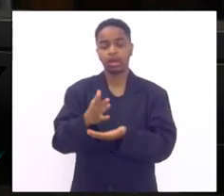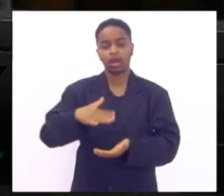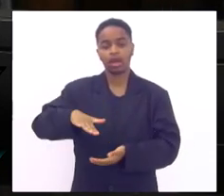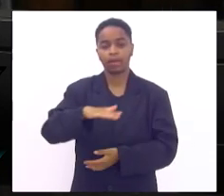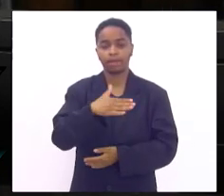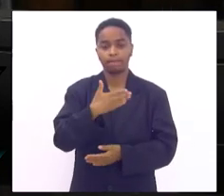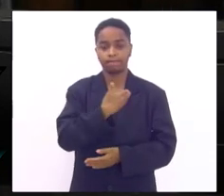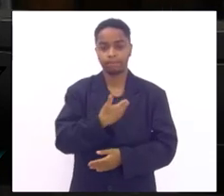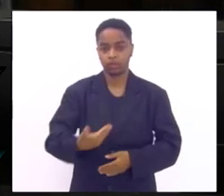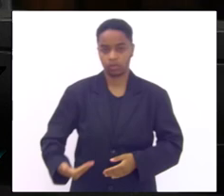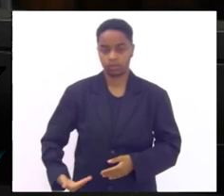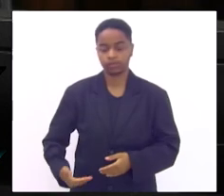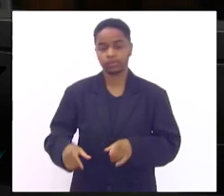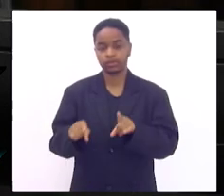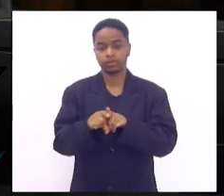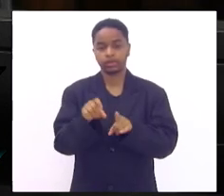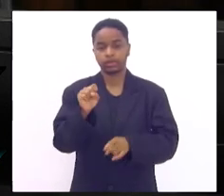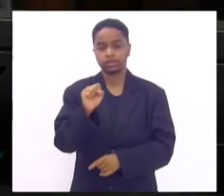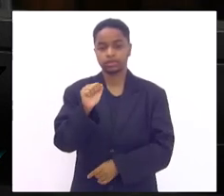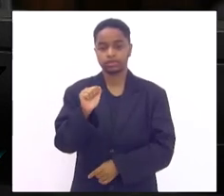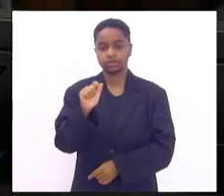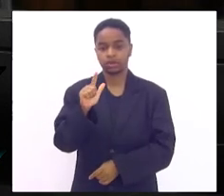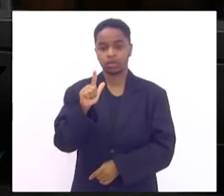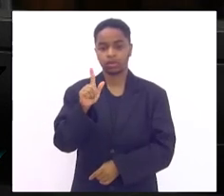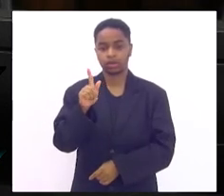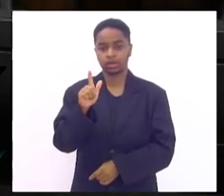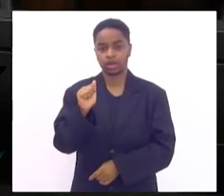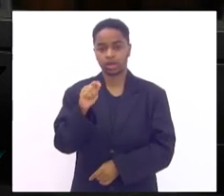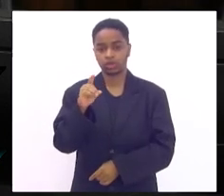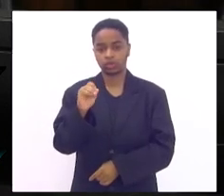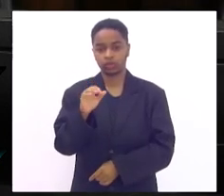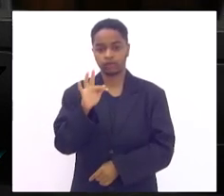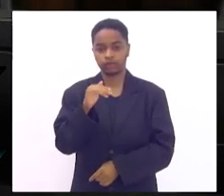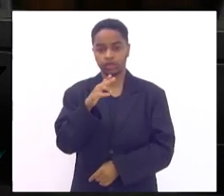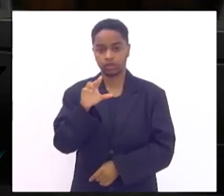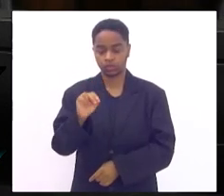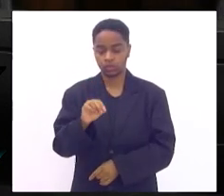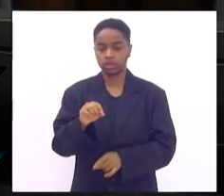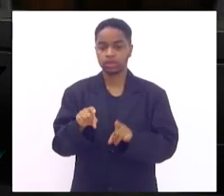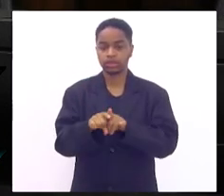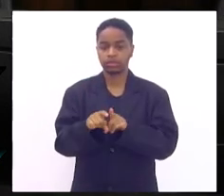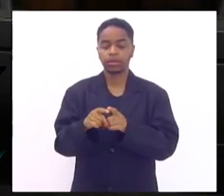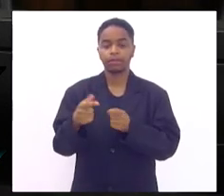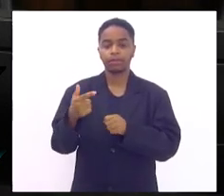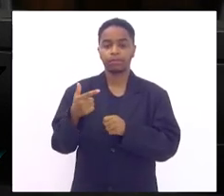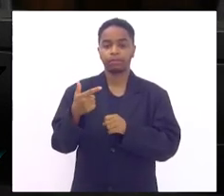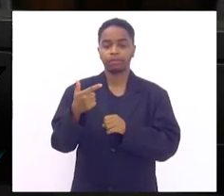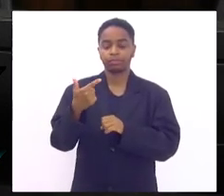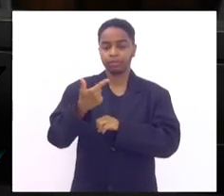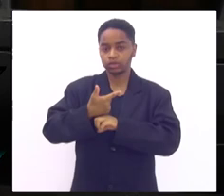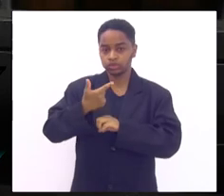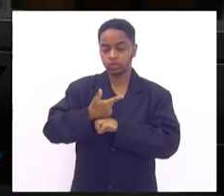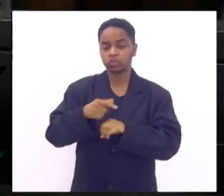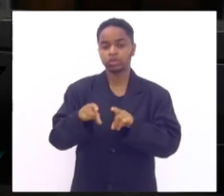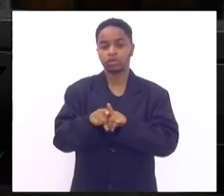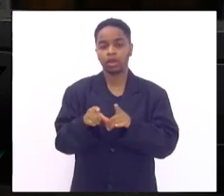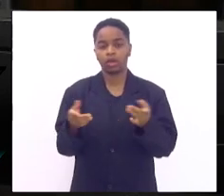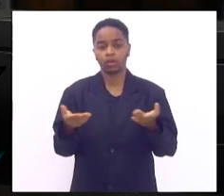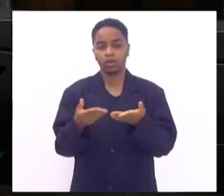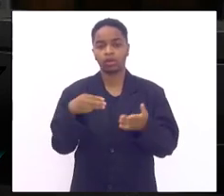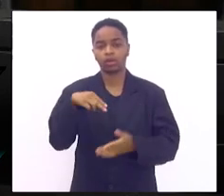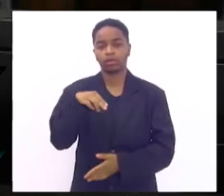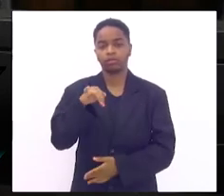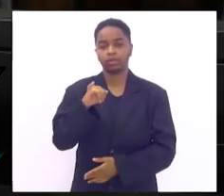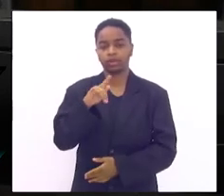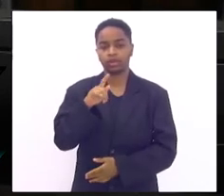Salgado Filho está o Pedro II e recentemente Miguel Couto também trabalho na Secretaria de